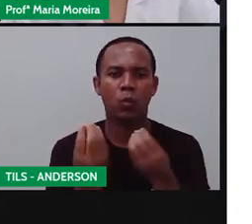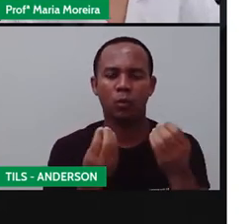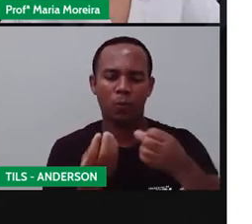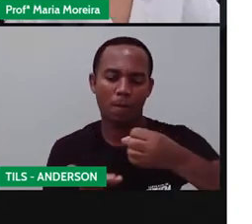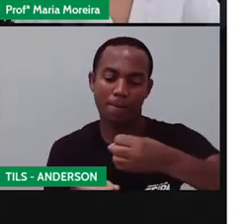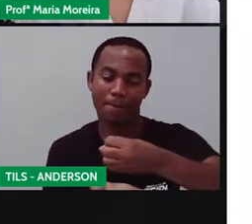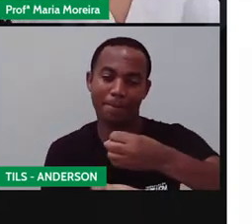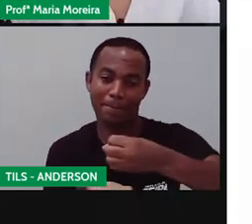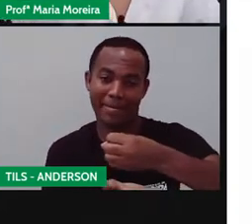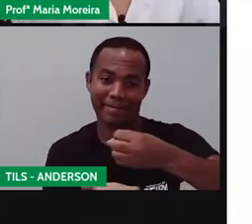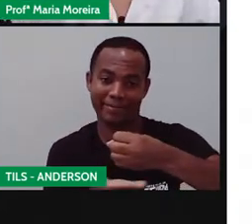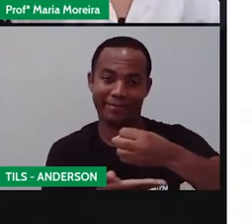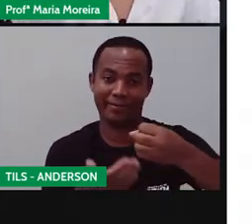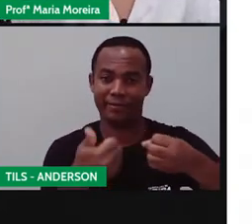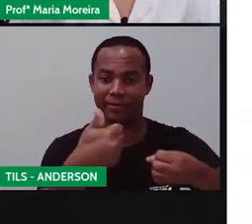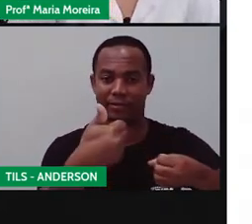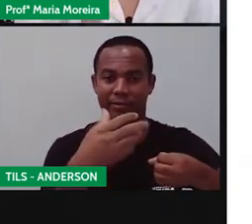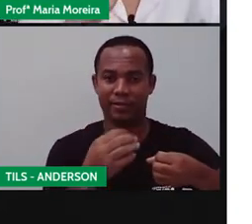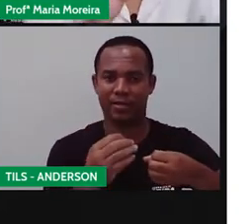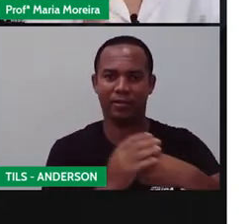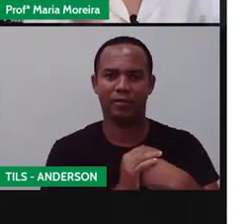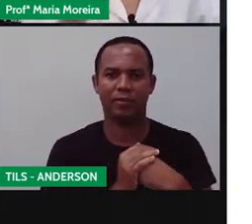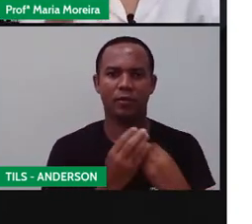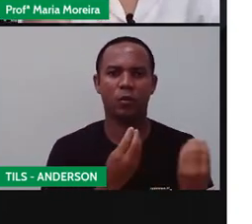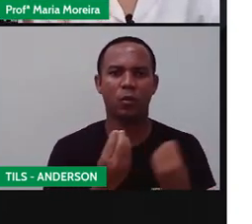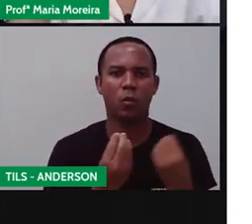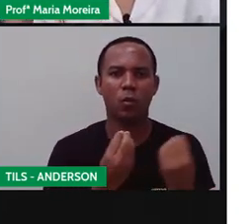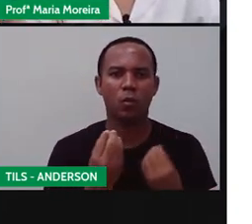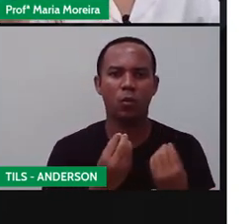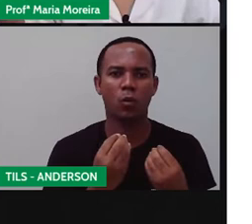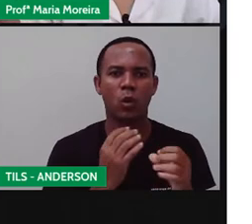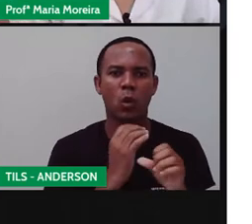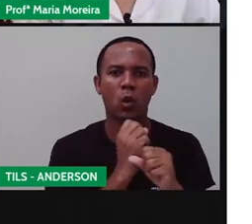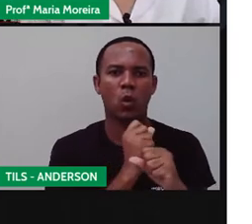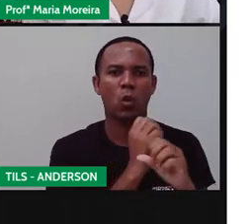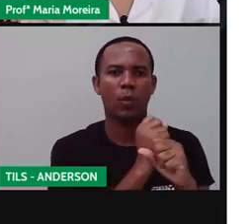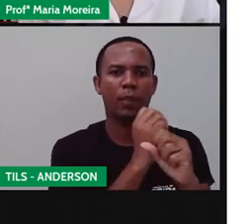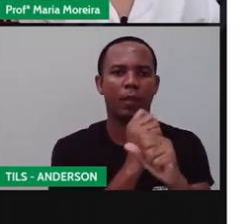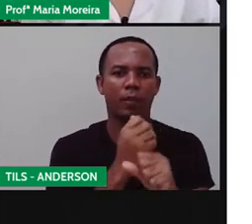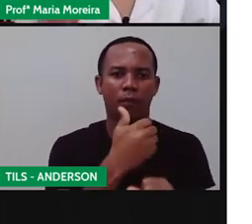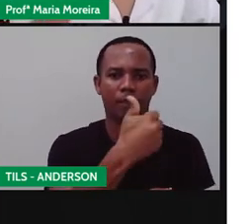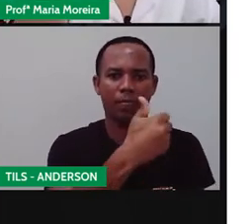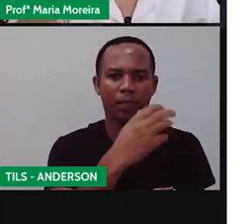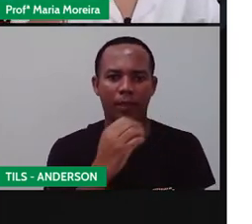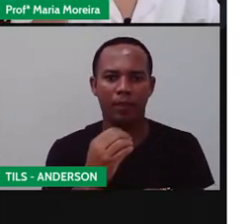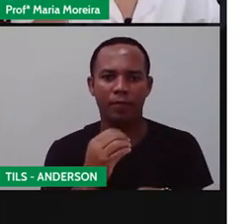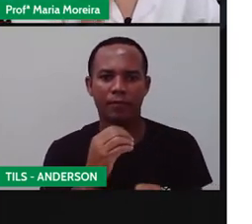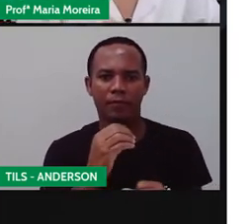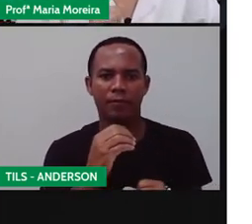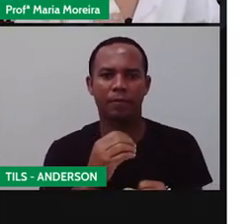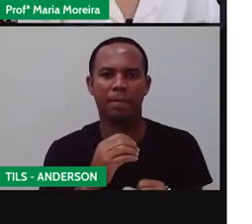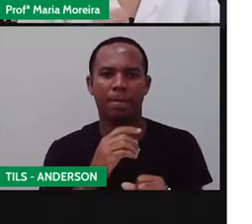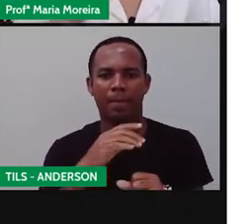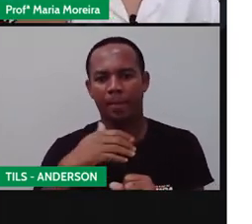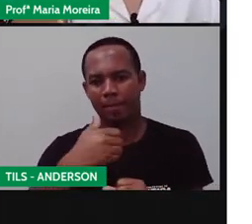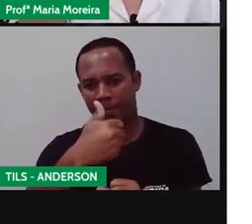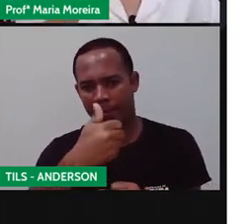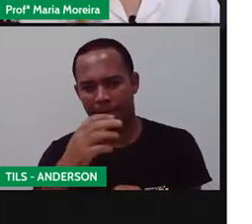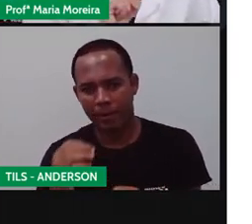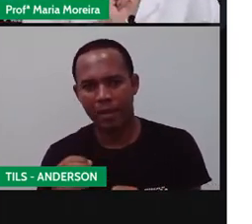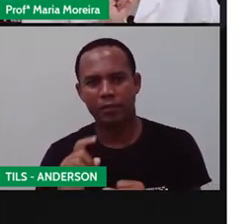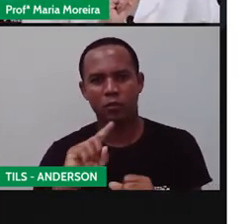Como assim com base 10? Eles iam contando de 10 em 10. Então, um símbolo representava 10.